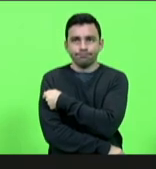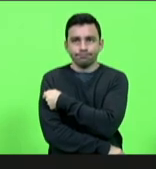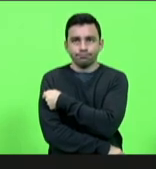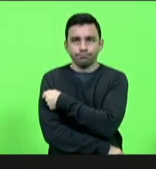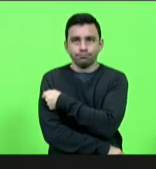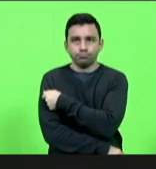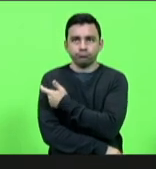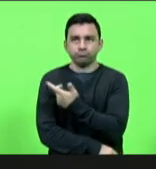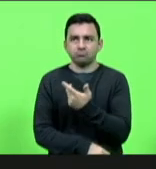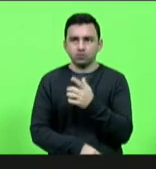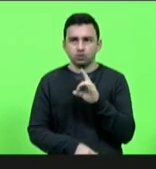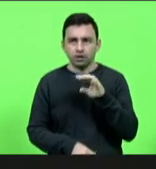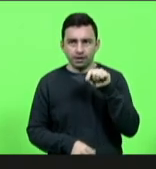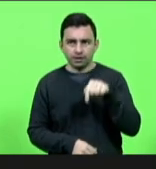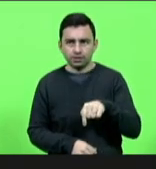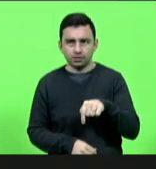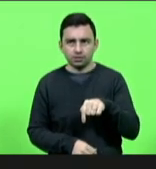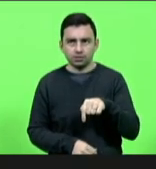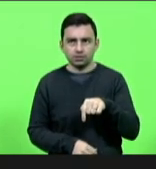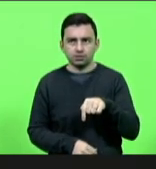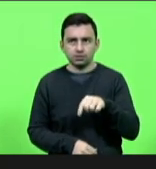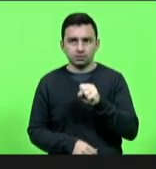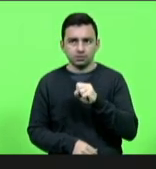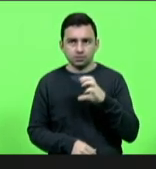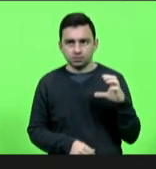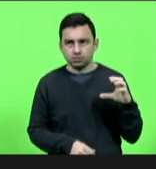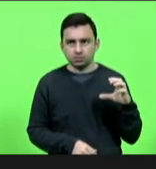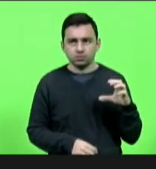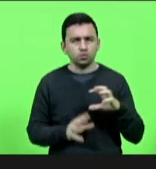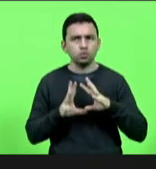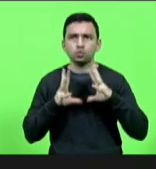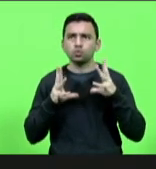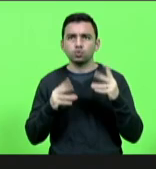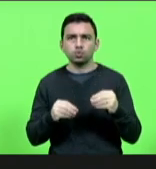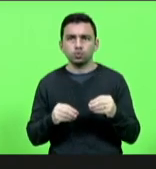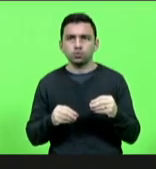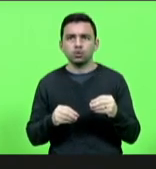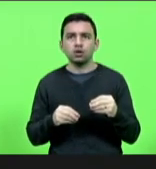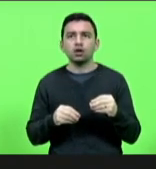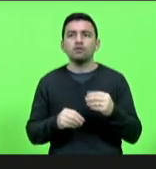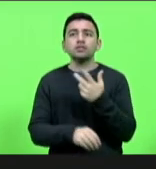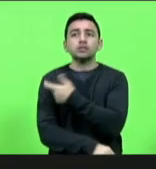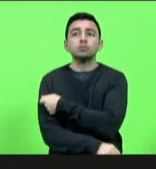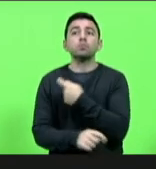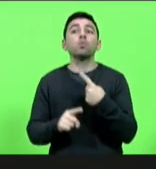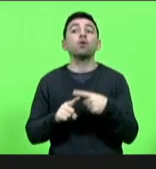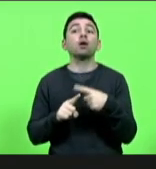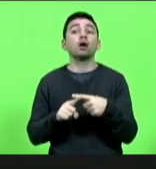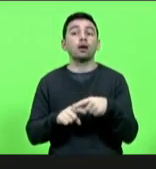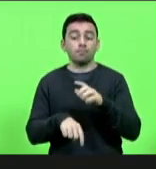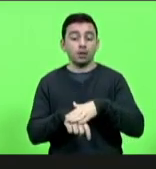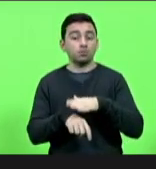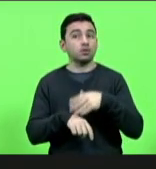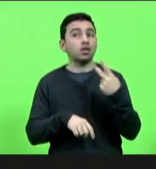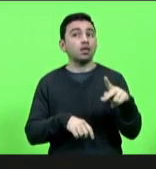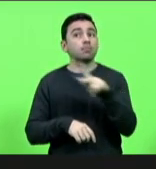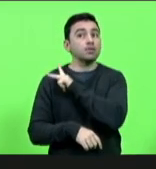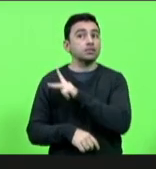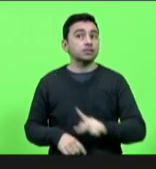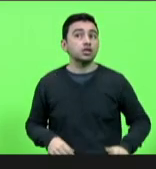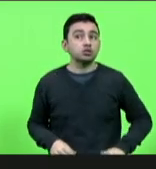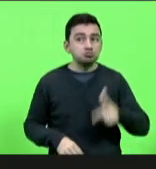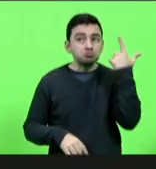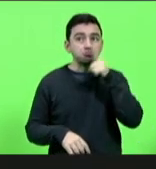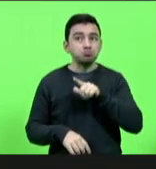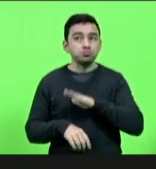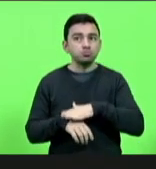e não só de Santa Catarina de todos os estados da federação vacina porque o presidente está fazendo a parte dele vacina porque o